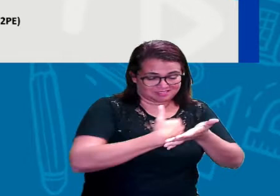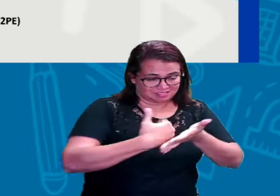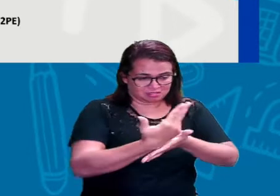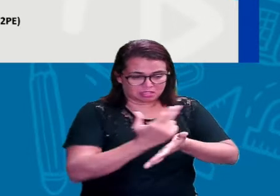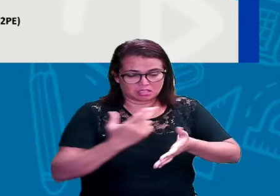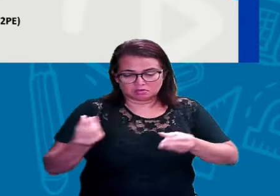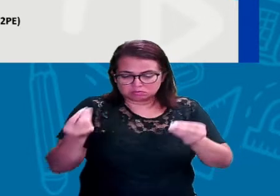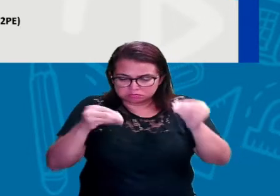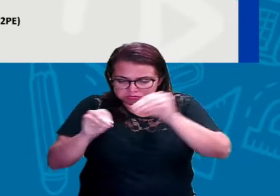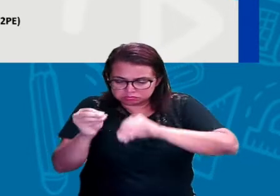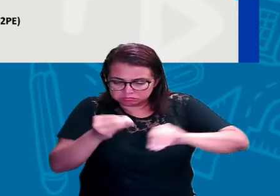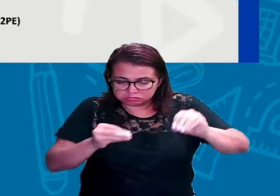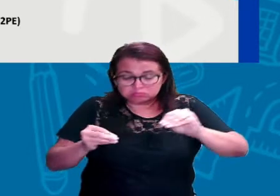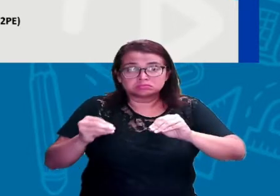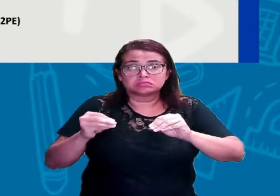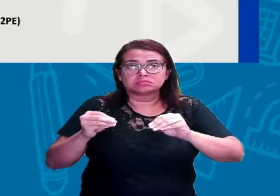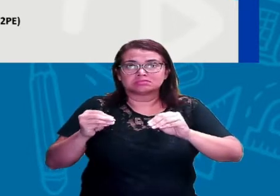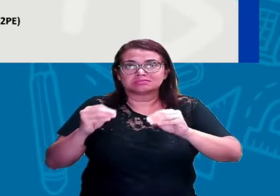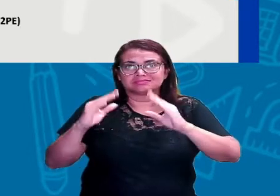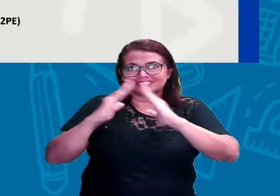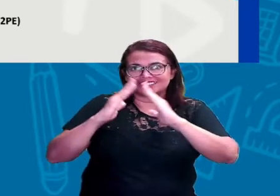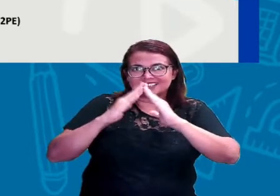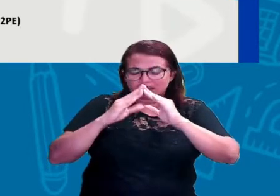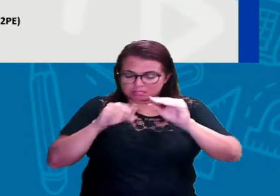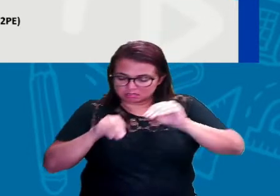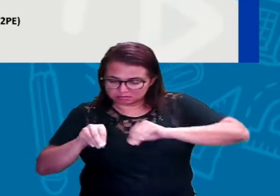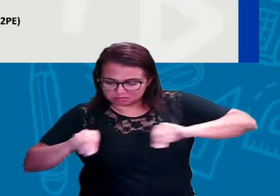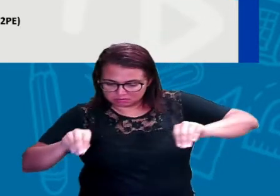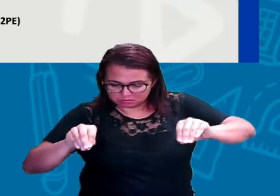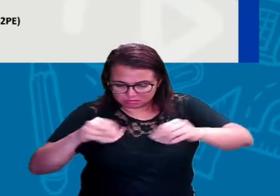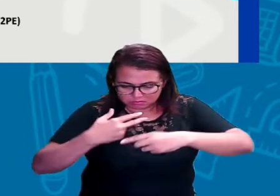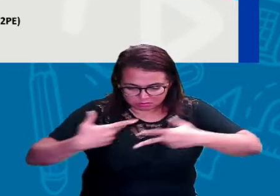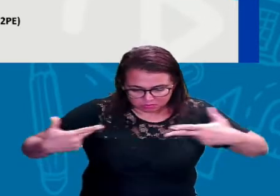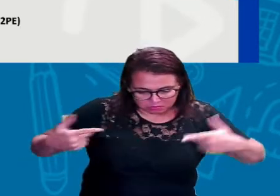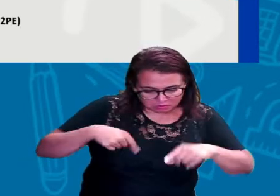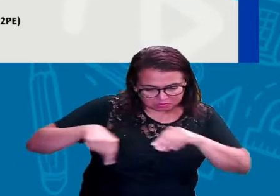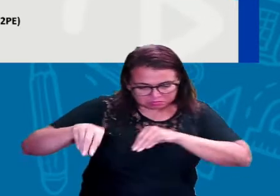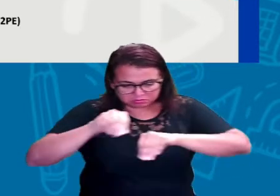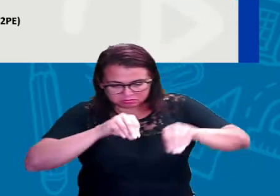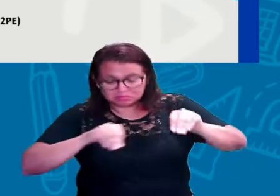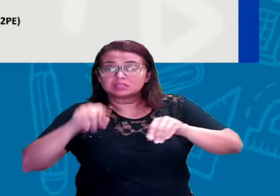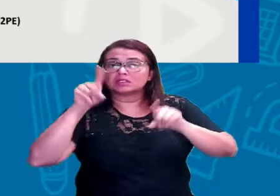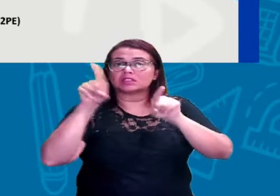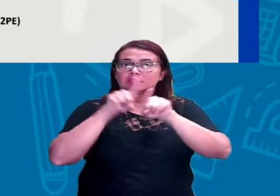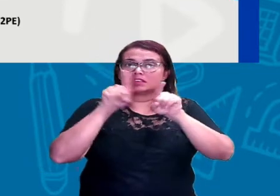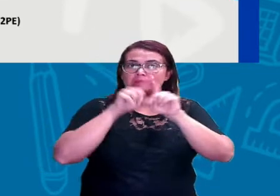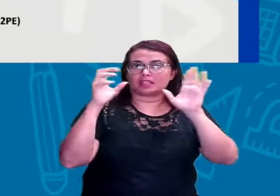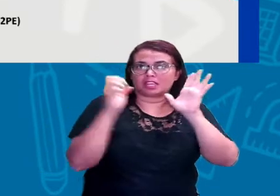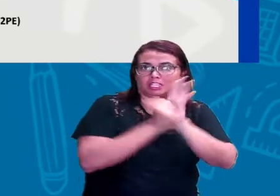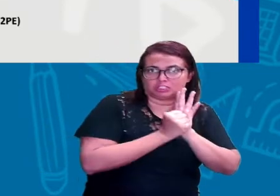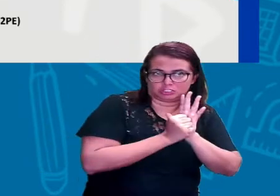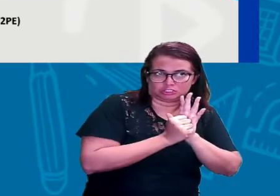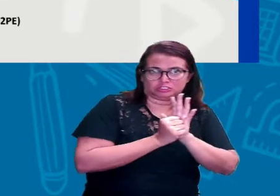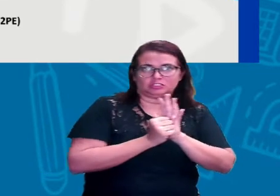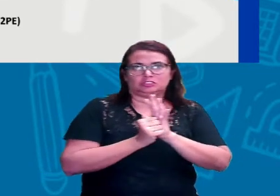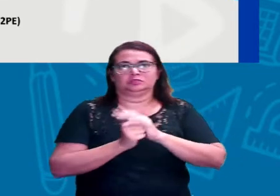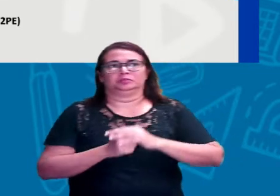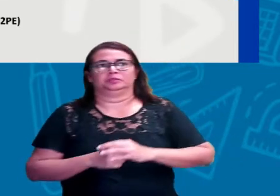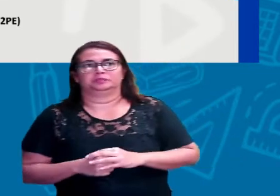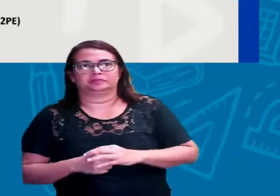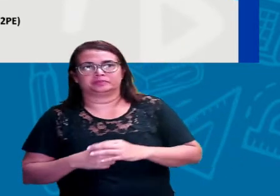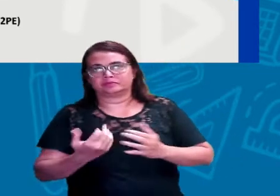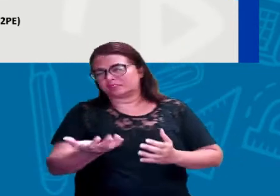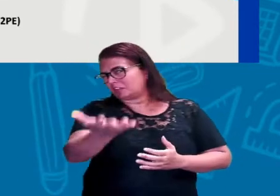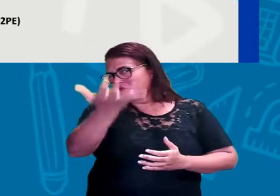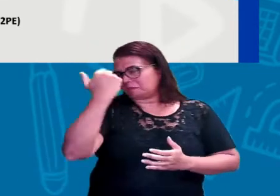habilidade que a gente traz hoje é a habilidade número 12 do currículo de Pernambuco. Vamos lá? Vamos seguir com o nosso